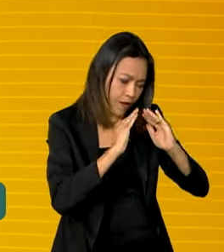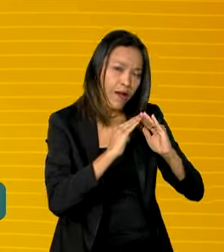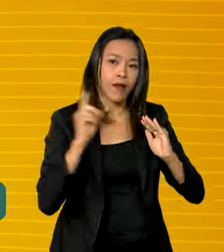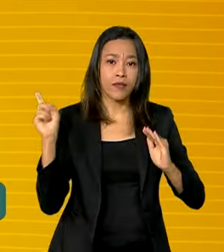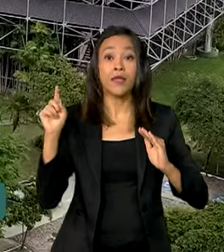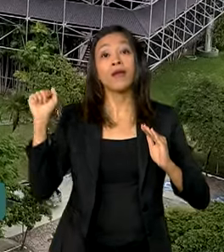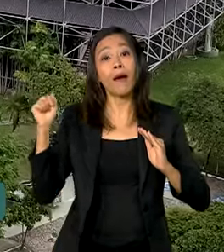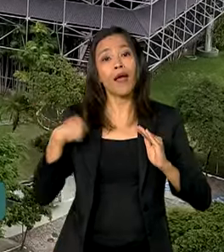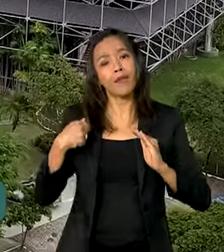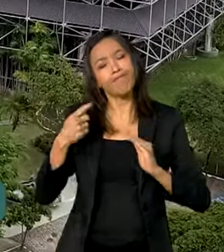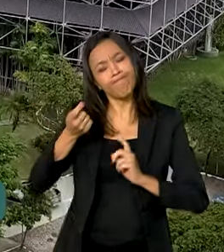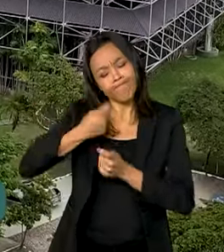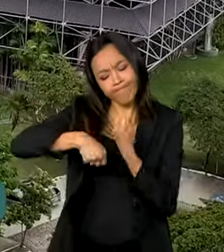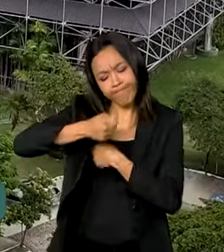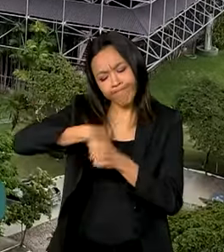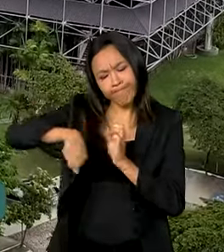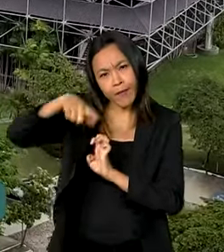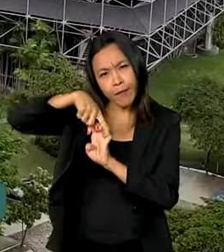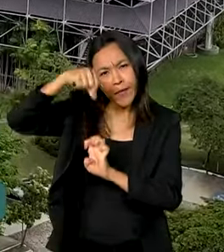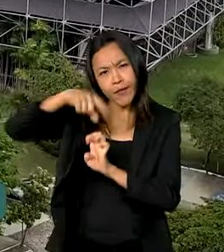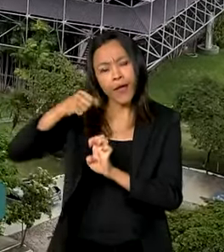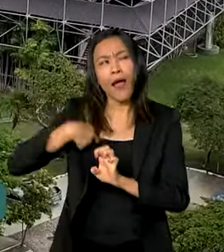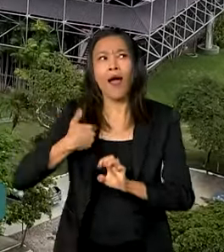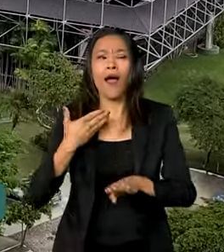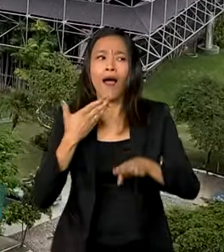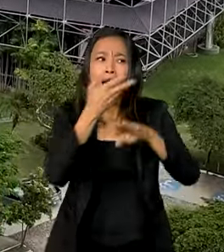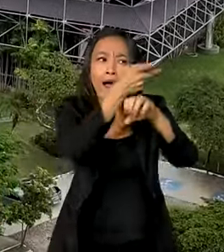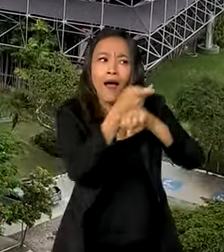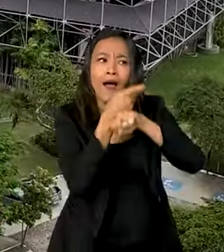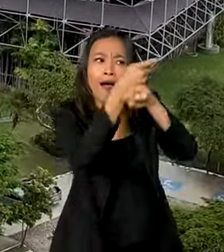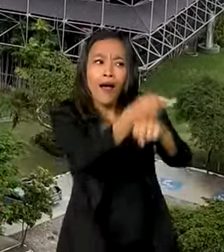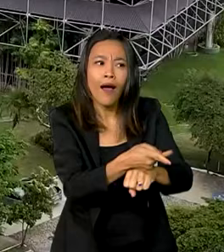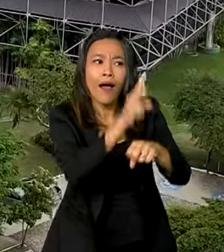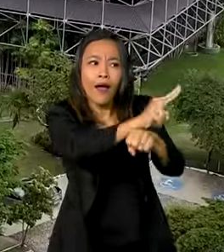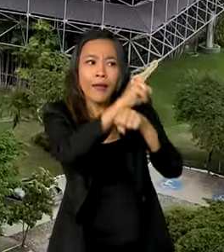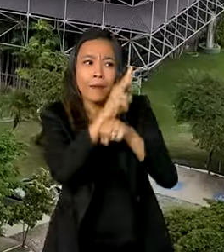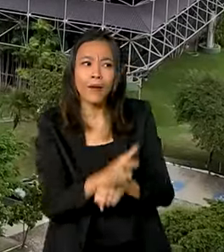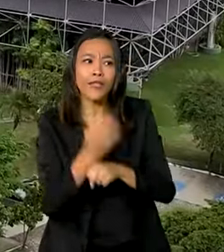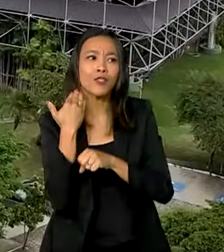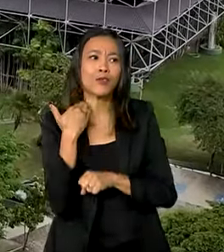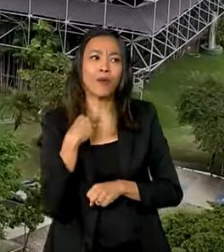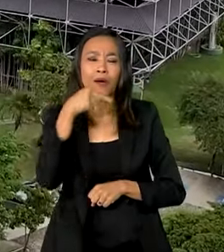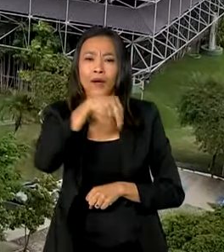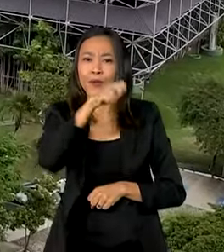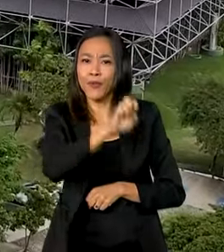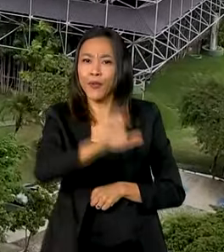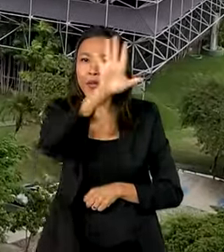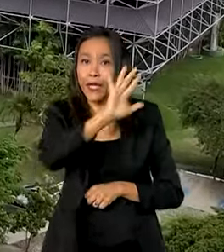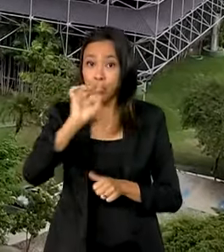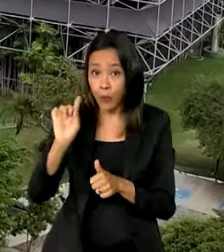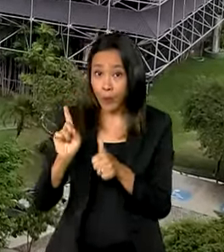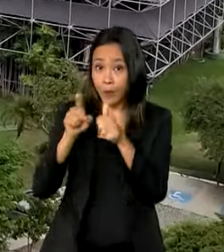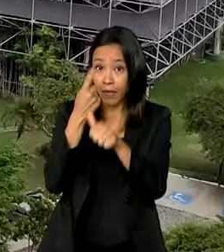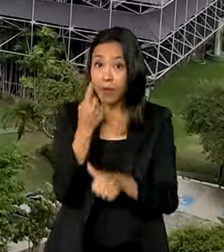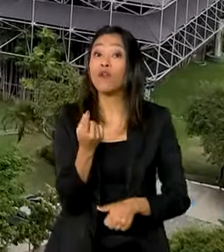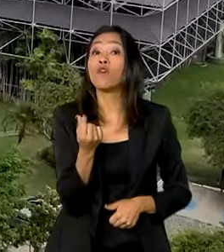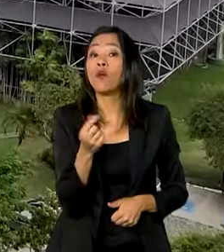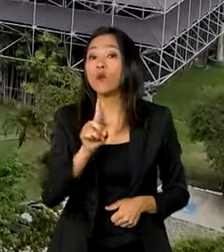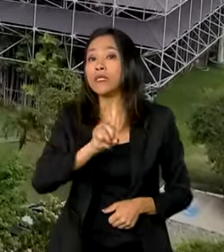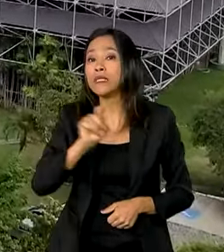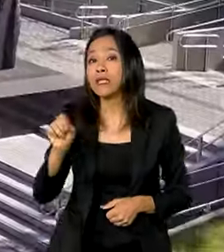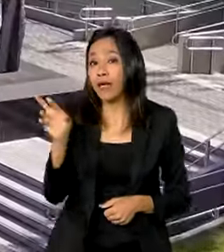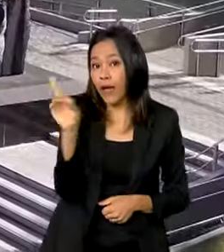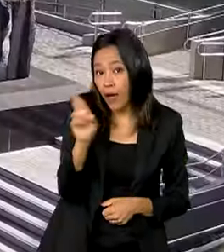empreender, começou a pegar empréstimos no Banco do Nordeste. O primeiro deles foi de R$ 100,